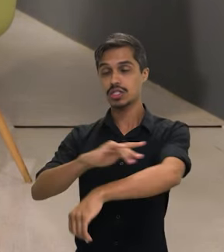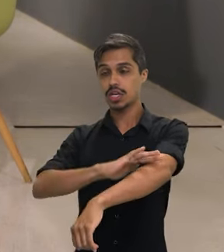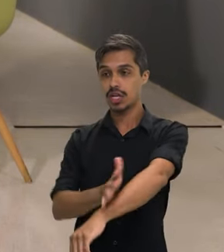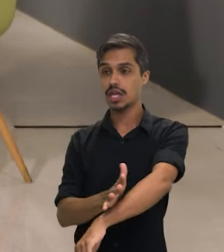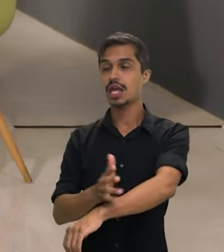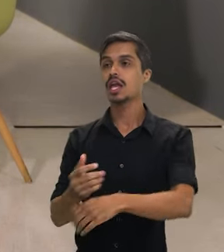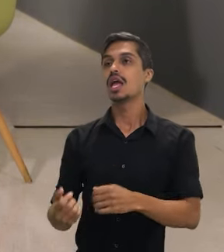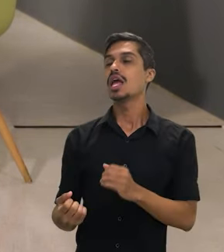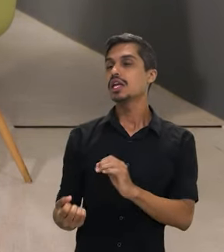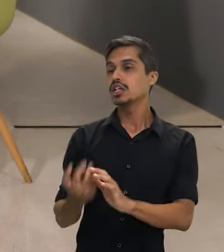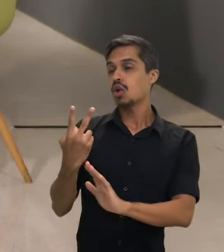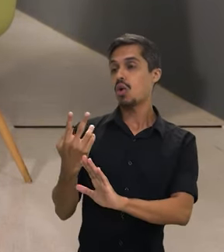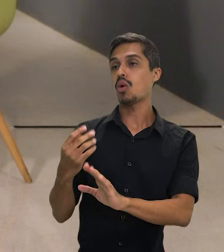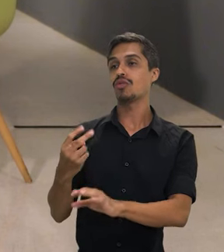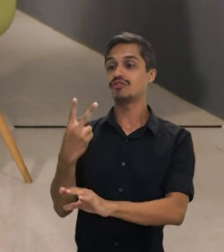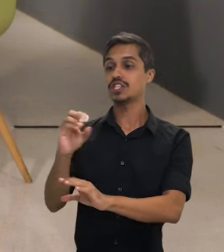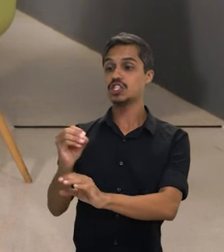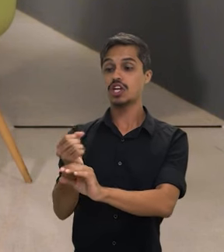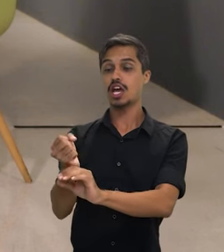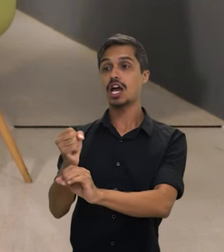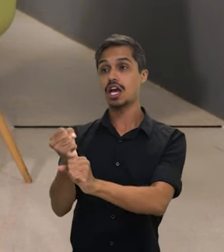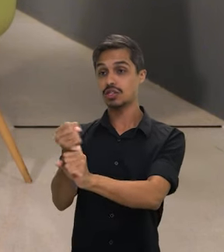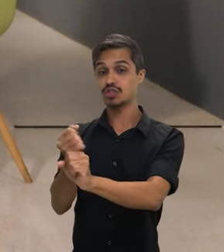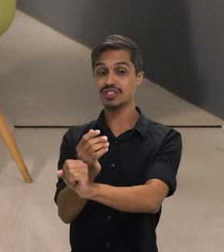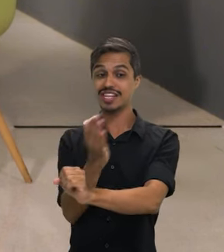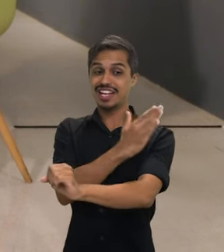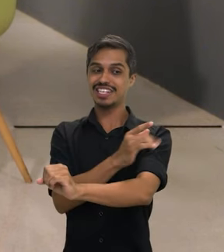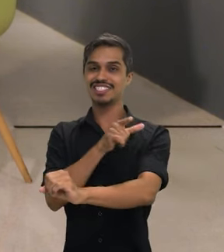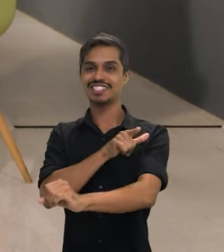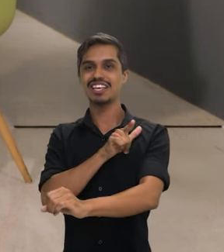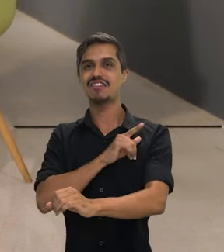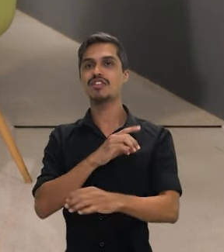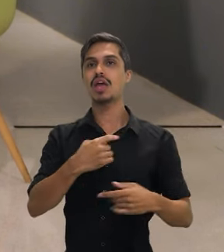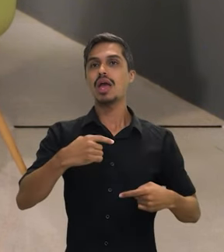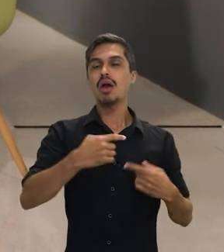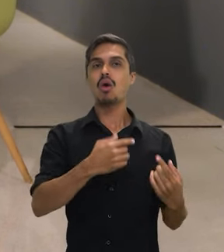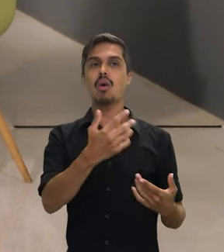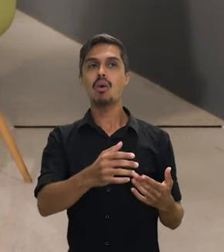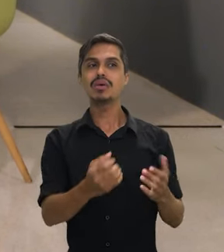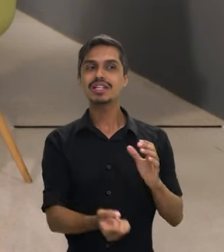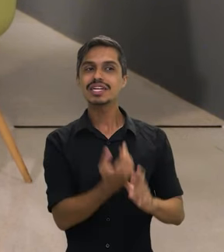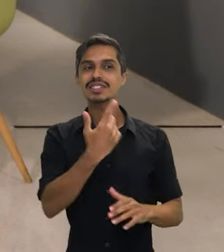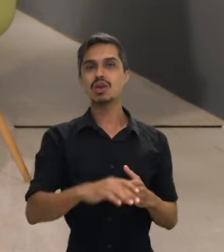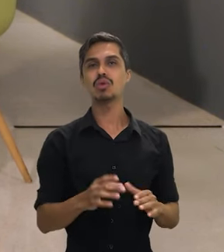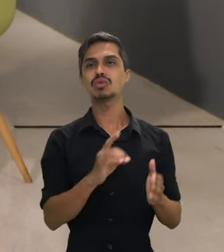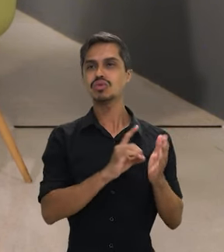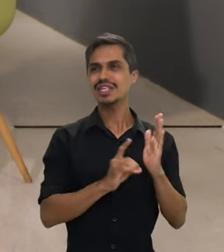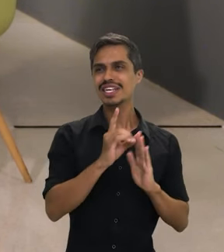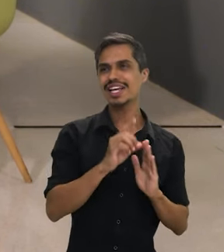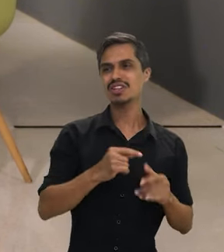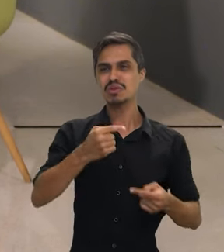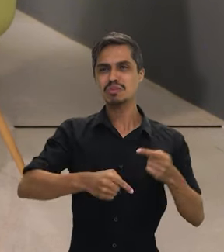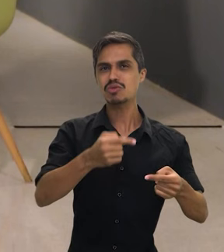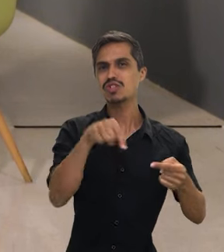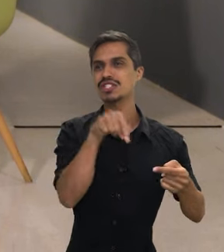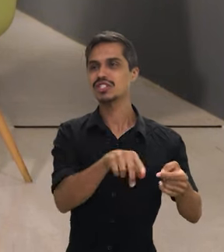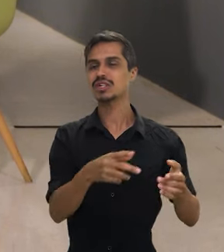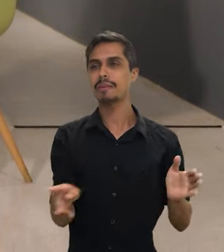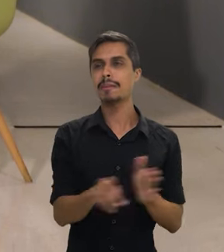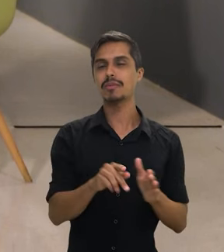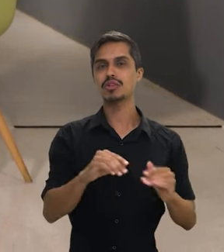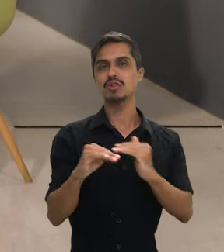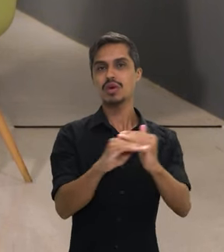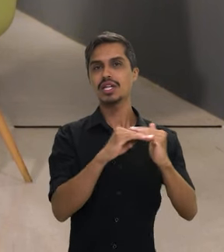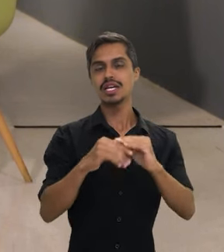né, do início das políticas de promoção de igualdade racial. Como é que foi esse primeiro ano, então, né, à frente dessa